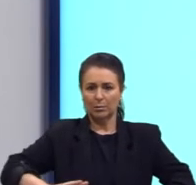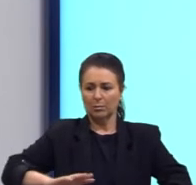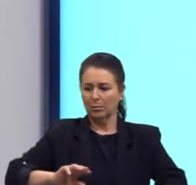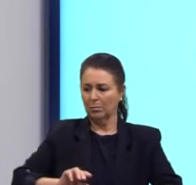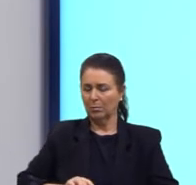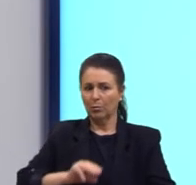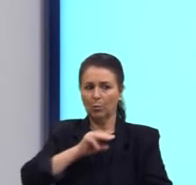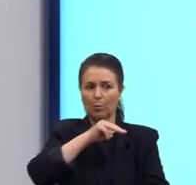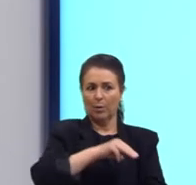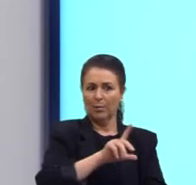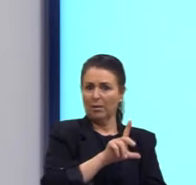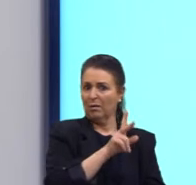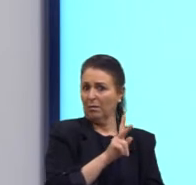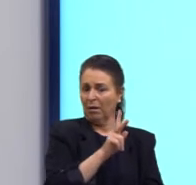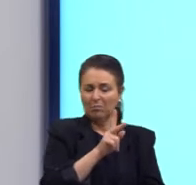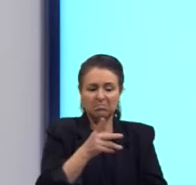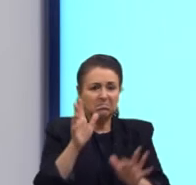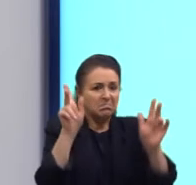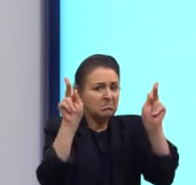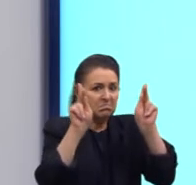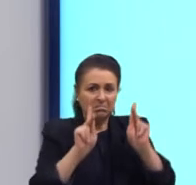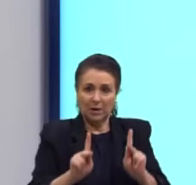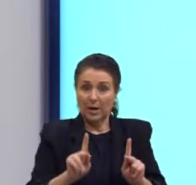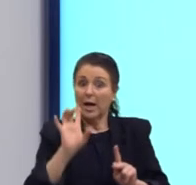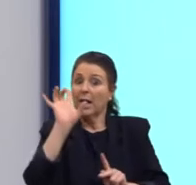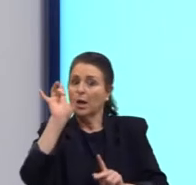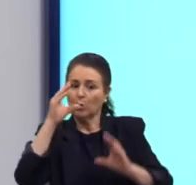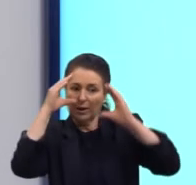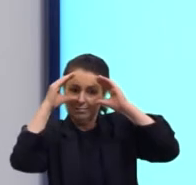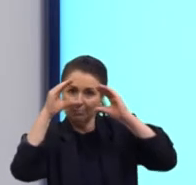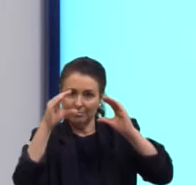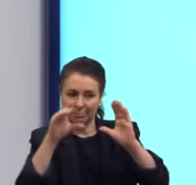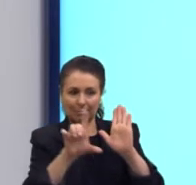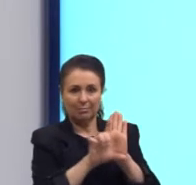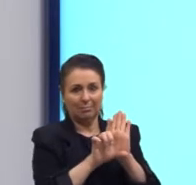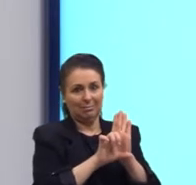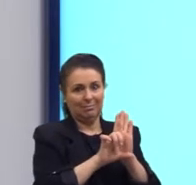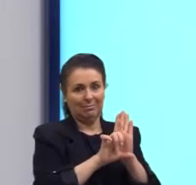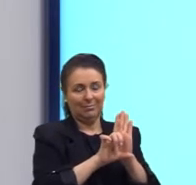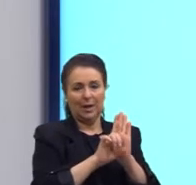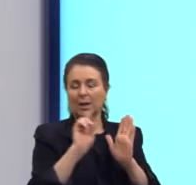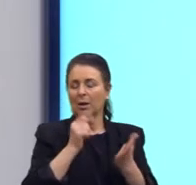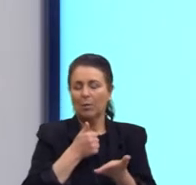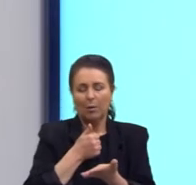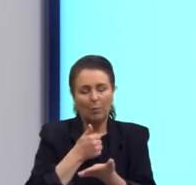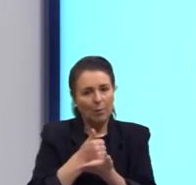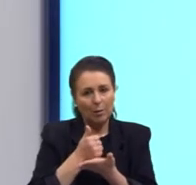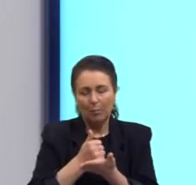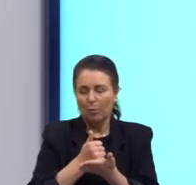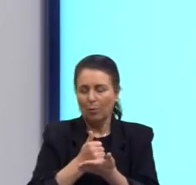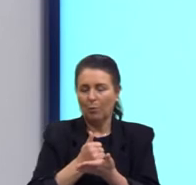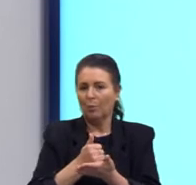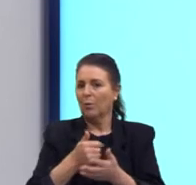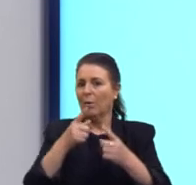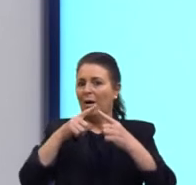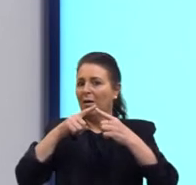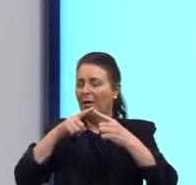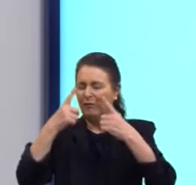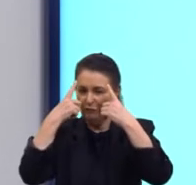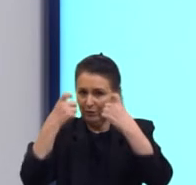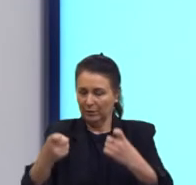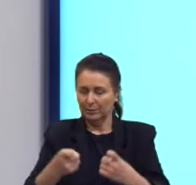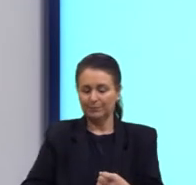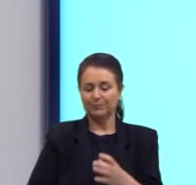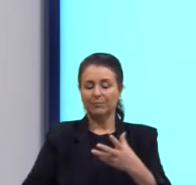e defendia a desobediência civil. Então, não era o apoio aos atos violentos. A opção